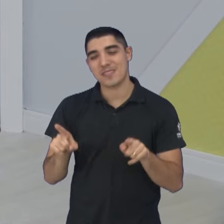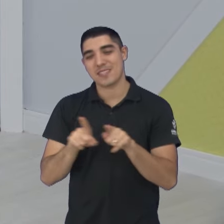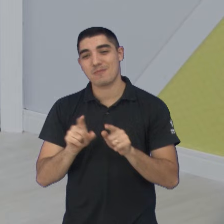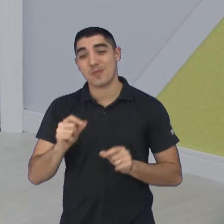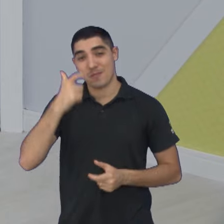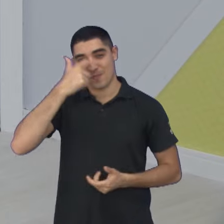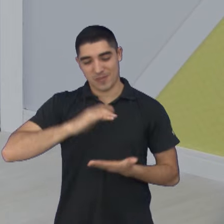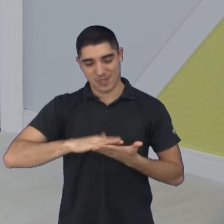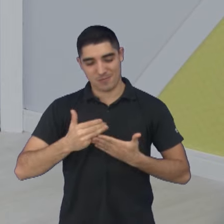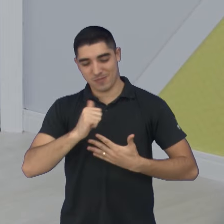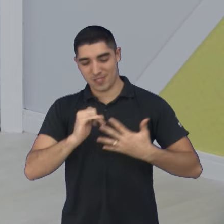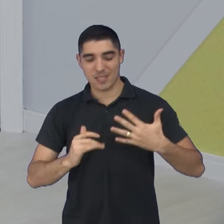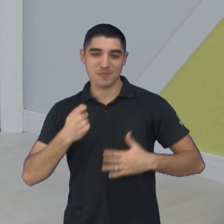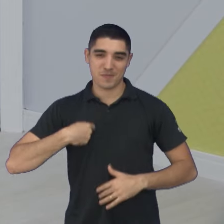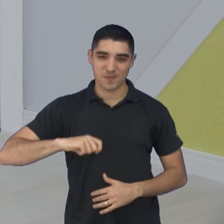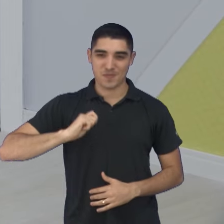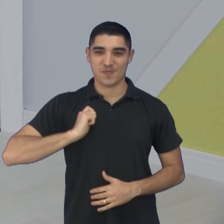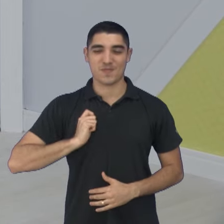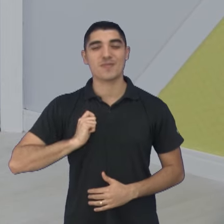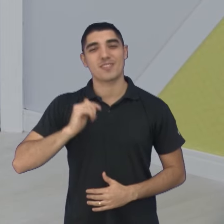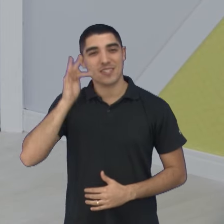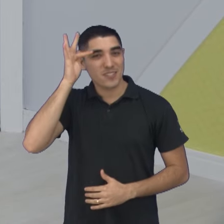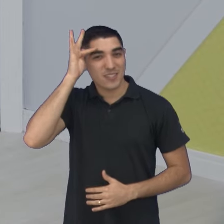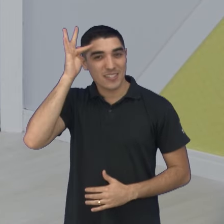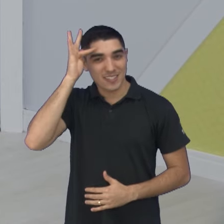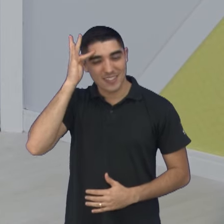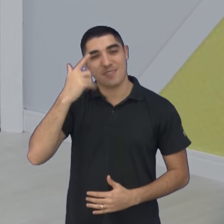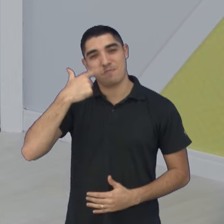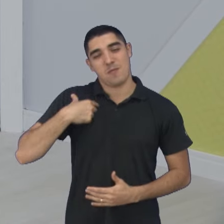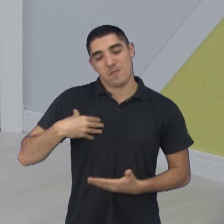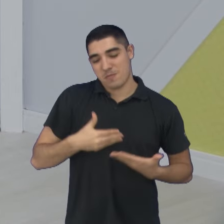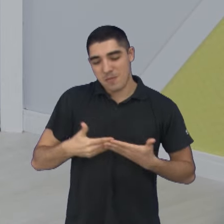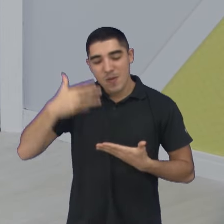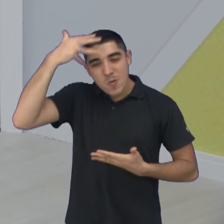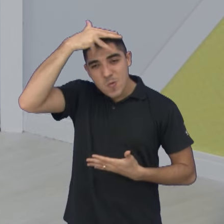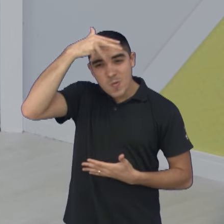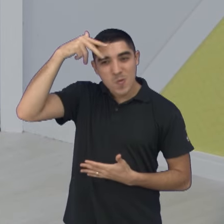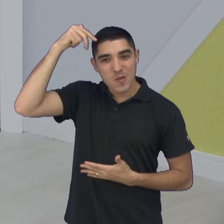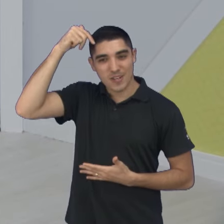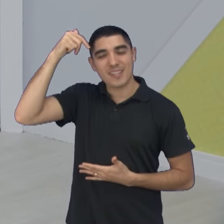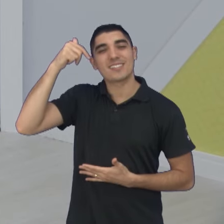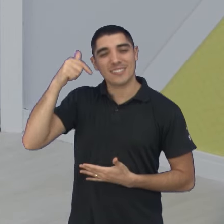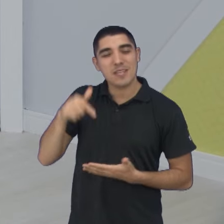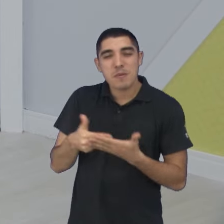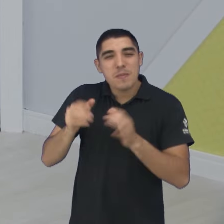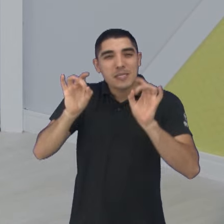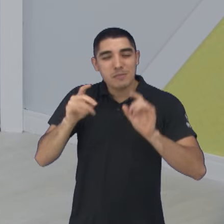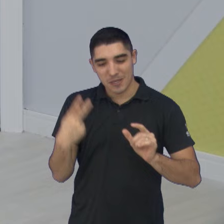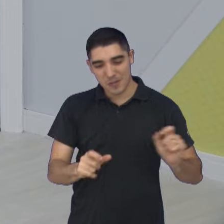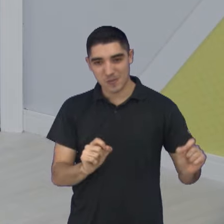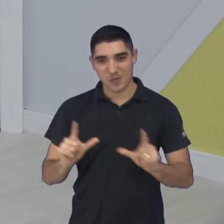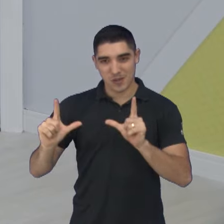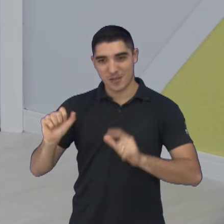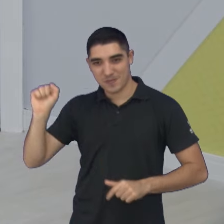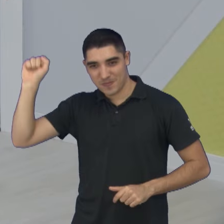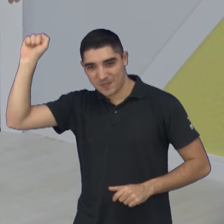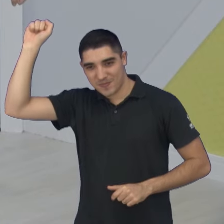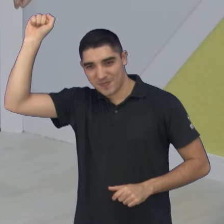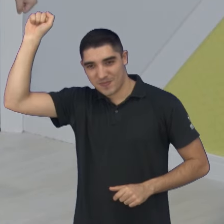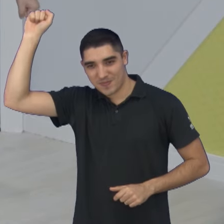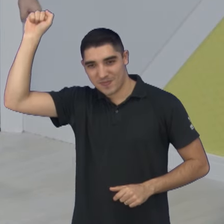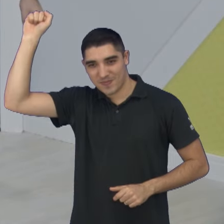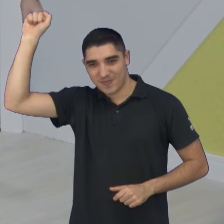com a gente também o nosso intérprete de Libras, o nosso querido Luiz Fernando, papai do Lorenzo. Lourenzo que é o nosso mascotinho, o mascotinho do Hora do Esporte.